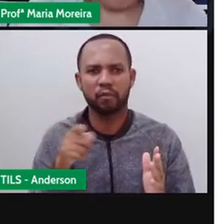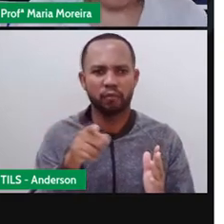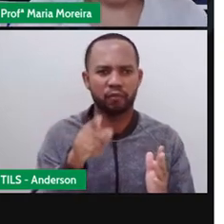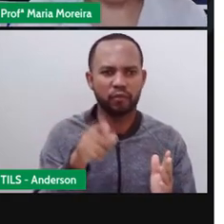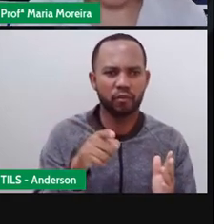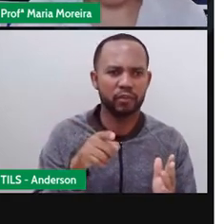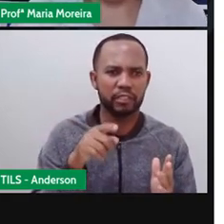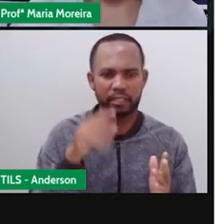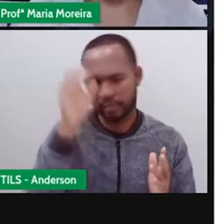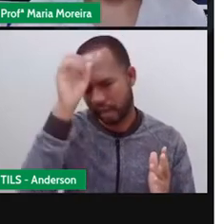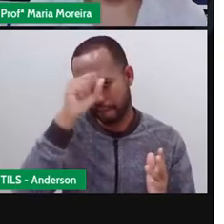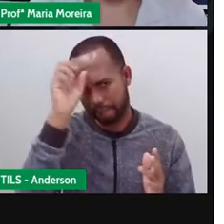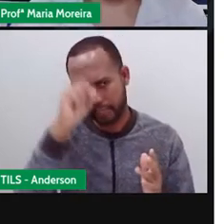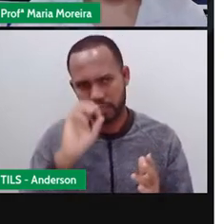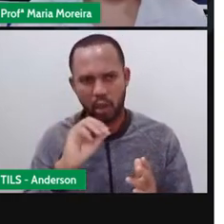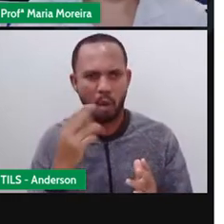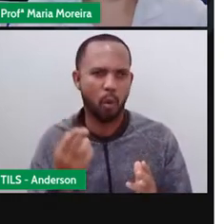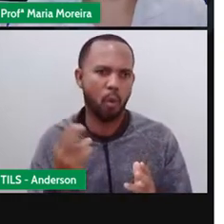Vou contar...